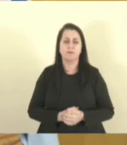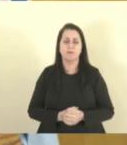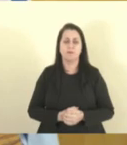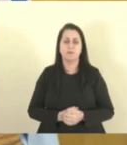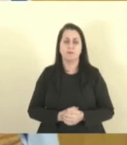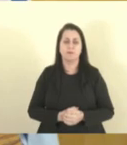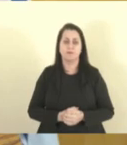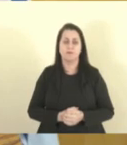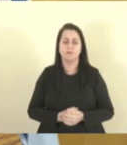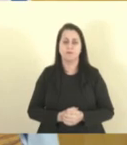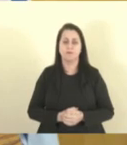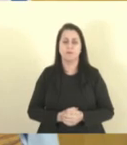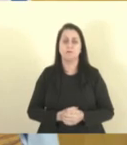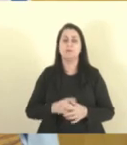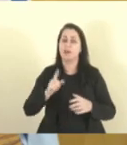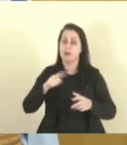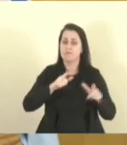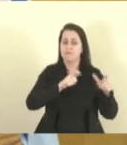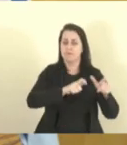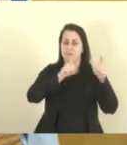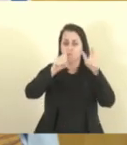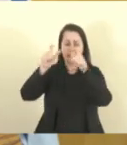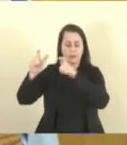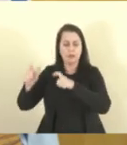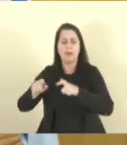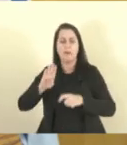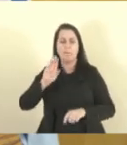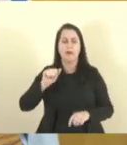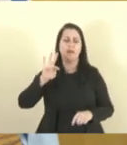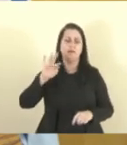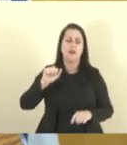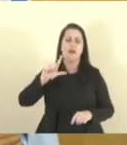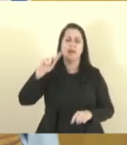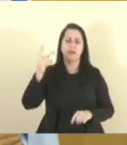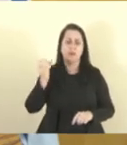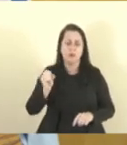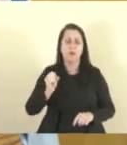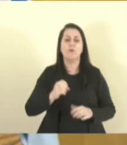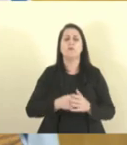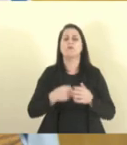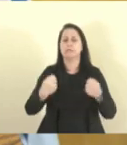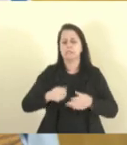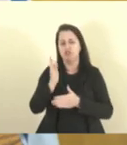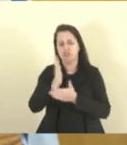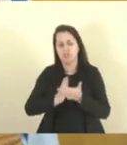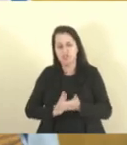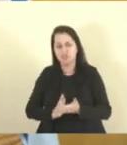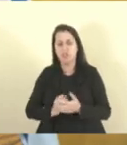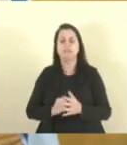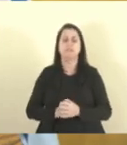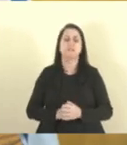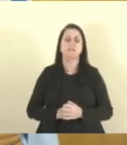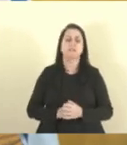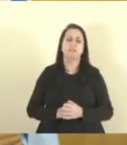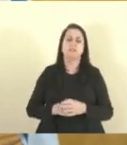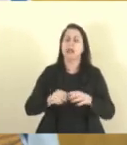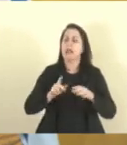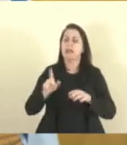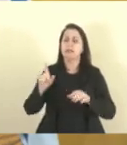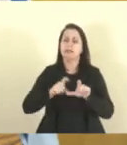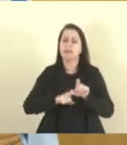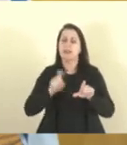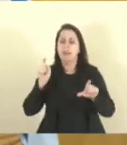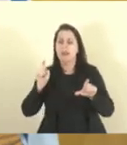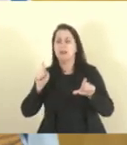São unidades que são batalhões, que precisam ser subdivididos, são companhias independentes que